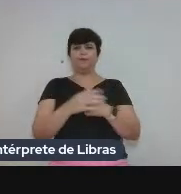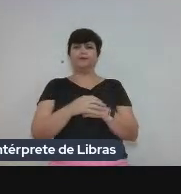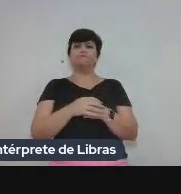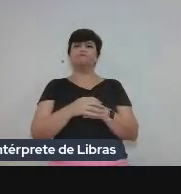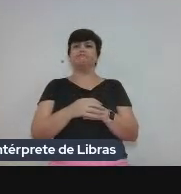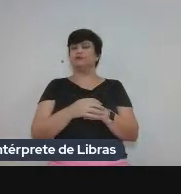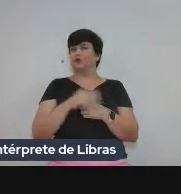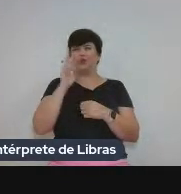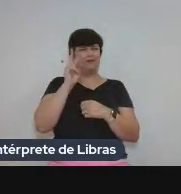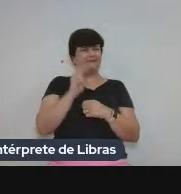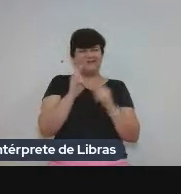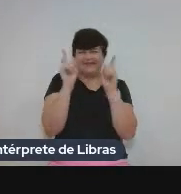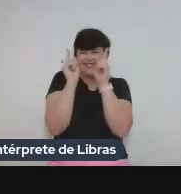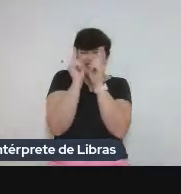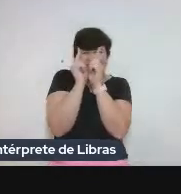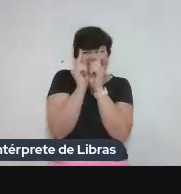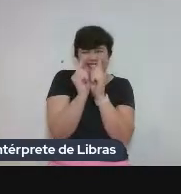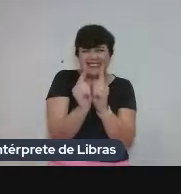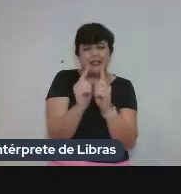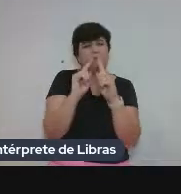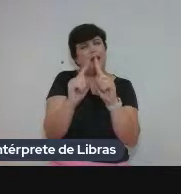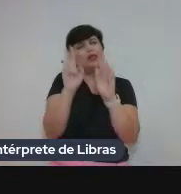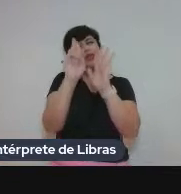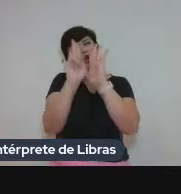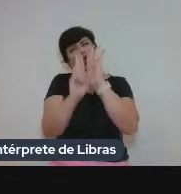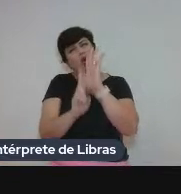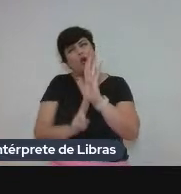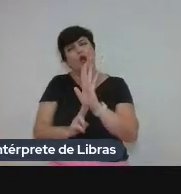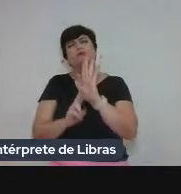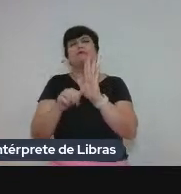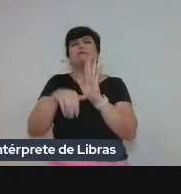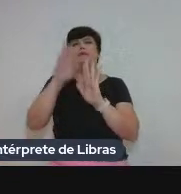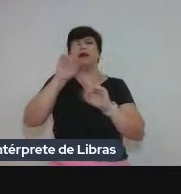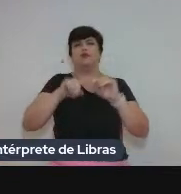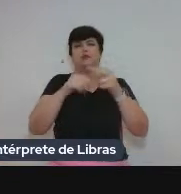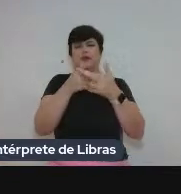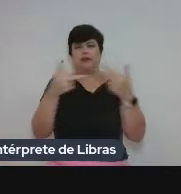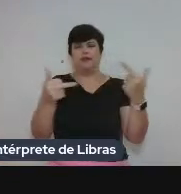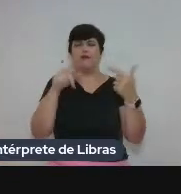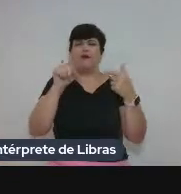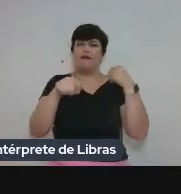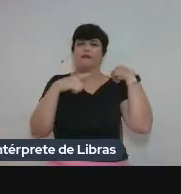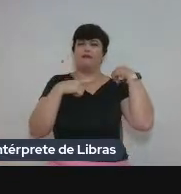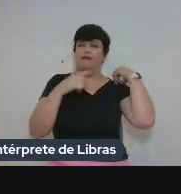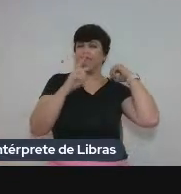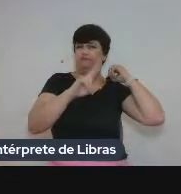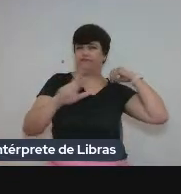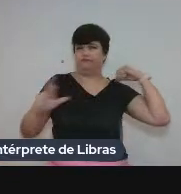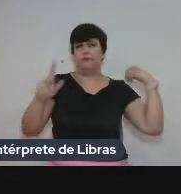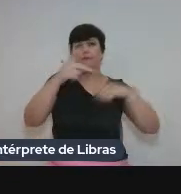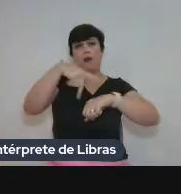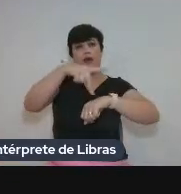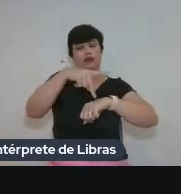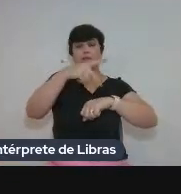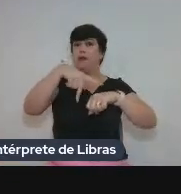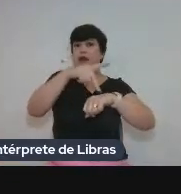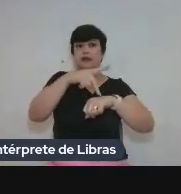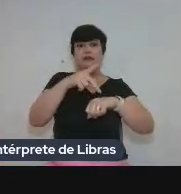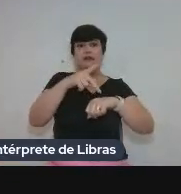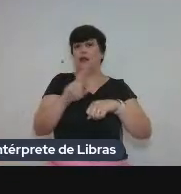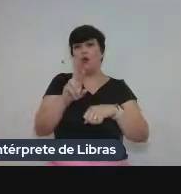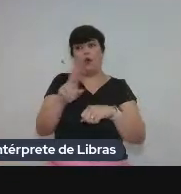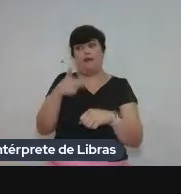Não dá para ver, mas esses são os nomes dos materiais. Eles são de diversos países, inclusive de países que não são